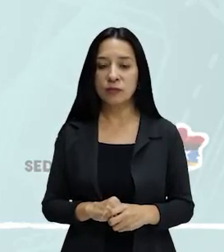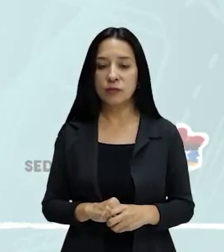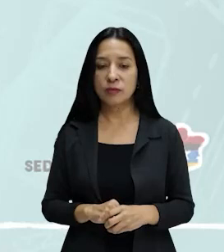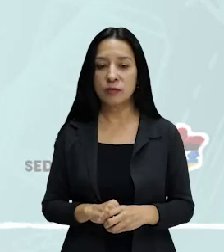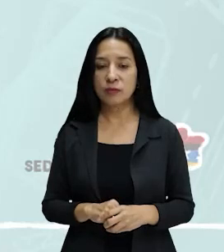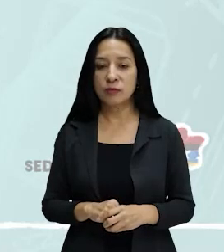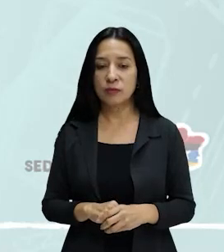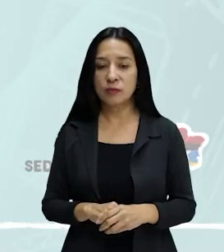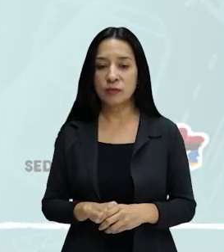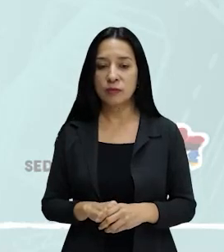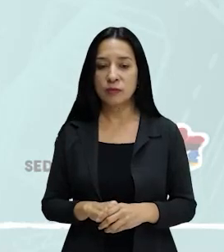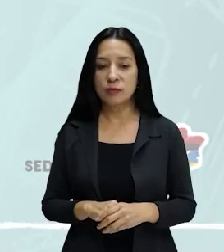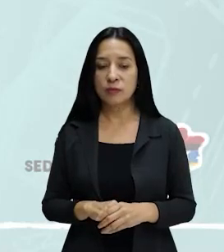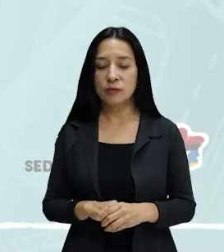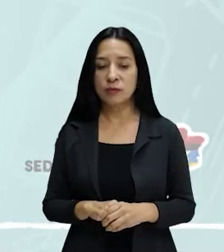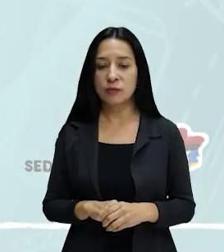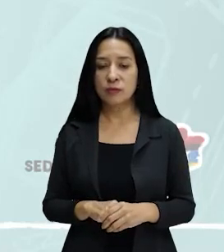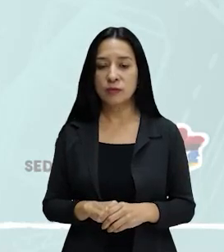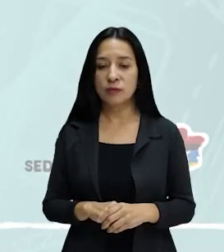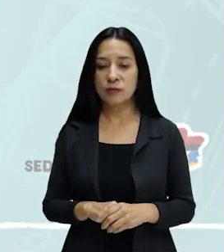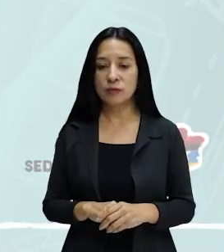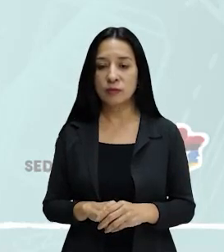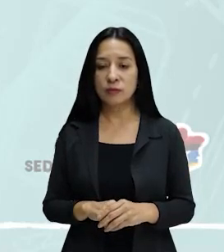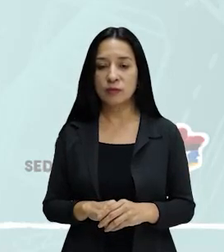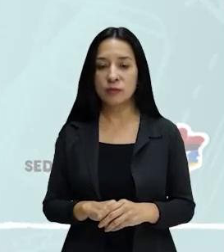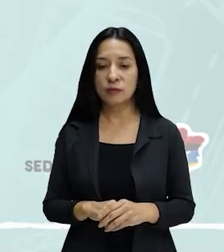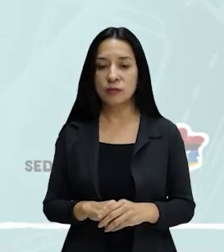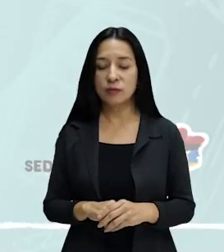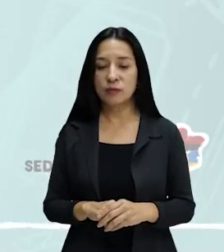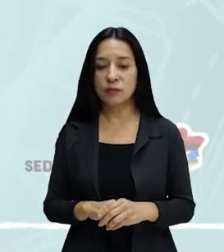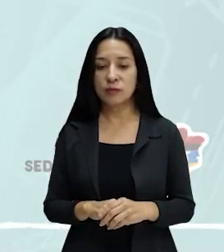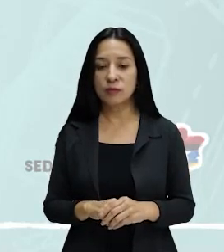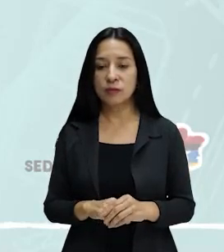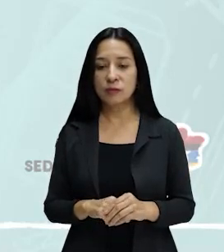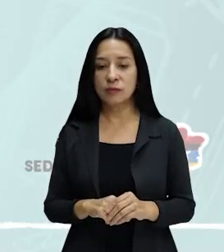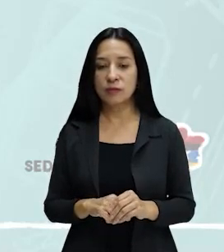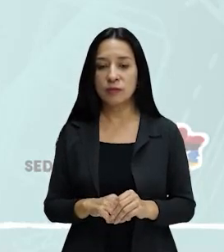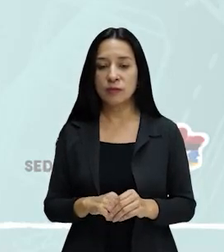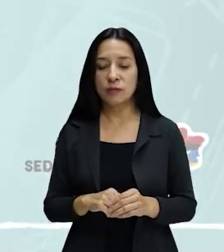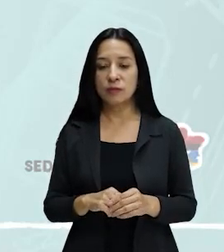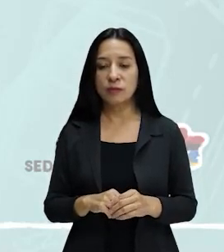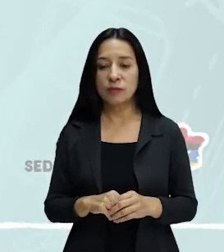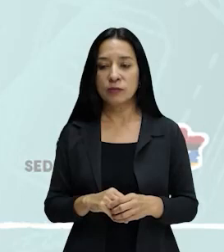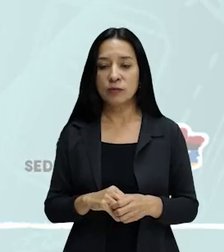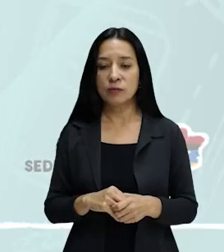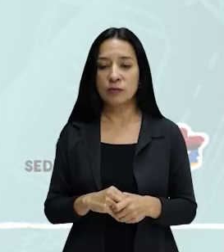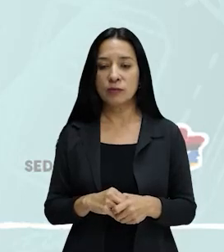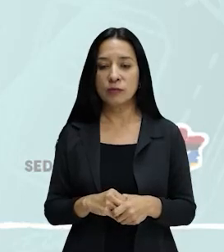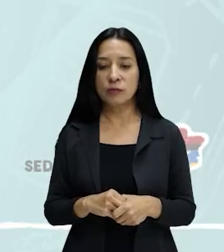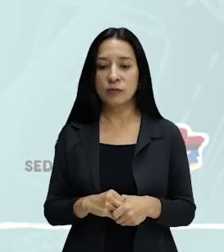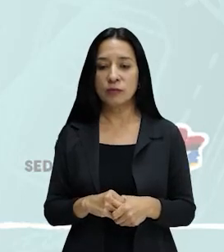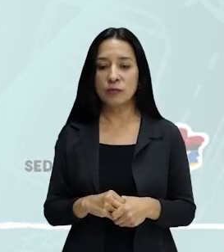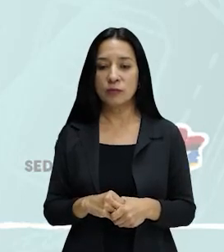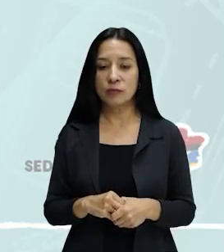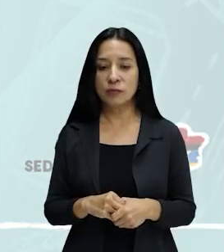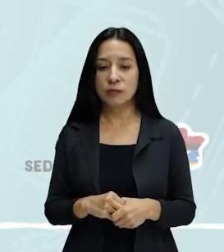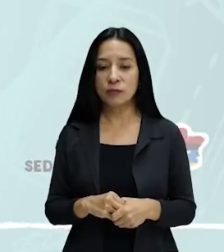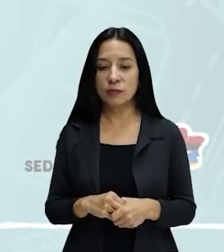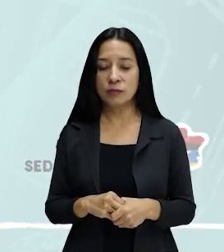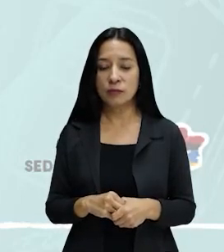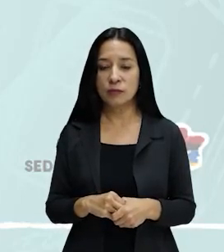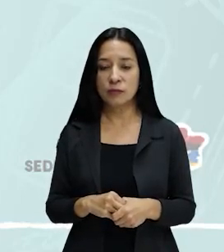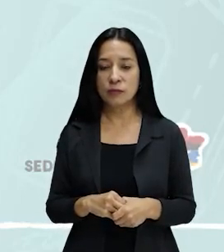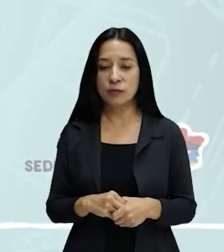Departamento Nacional de Infraestrutura de Transportes. Não é DINIT, é DINIT mesmo. Que coisa mais tola.